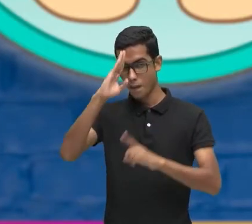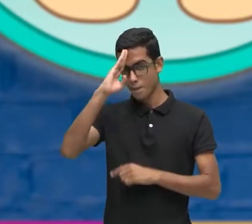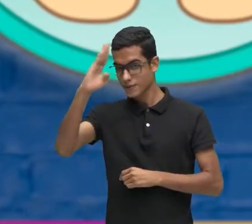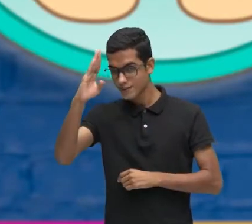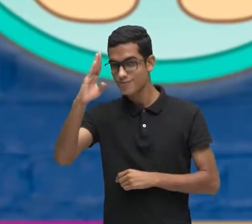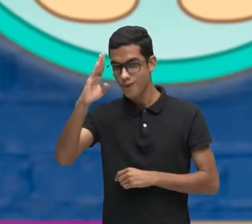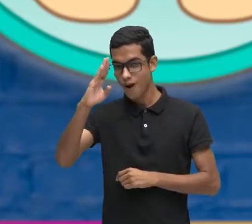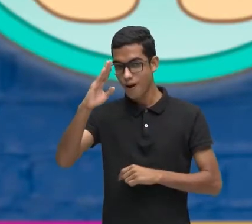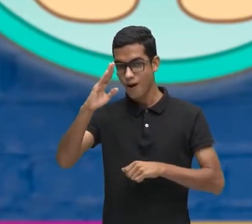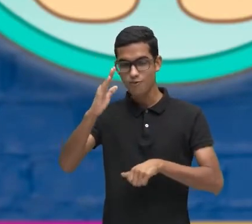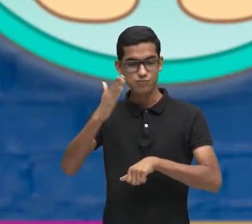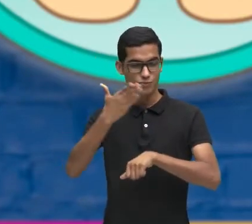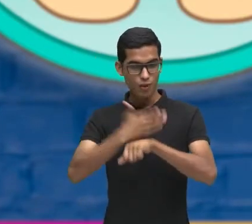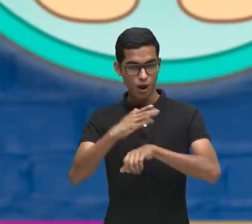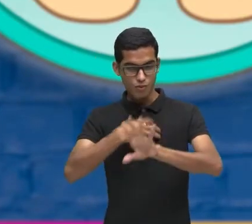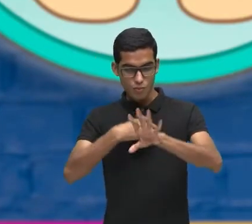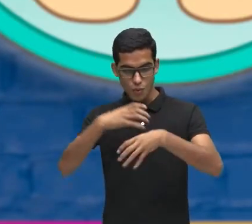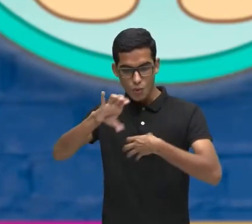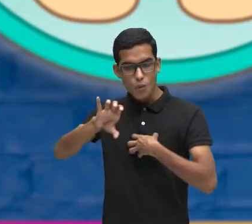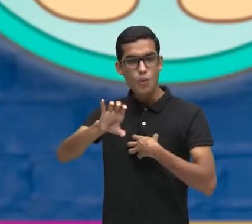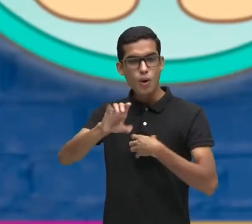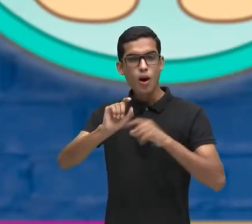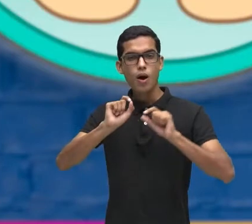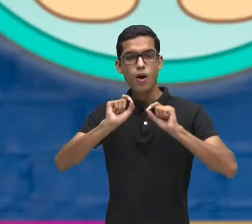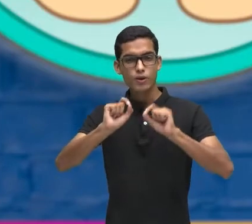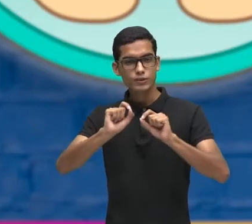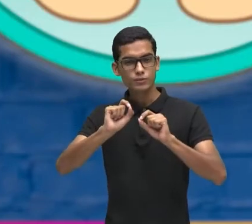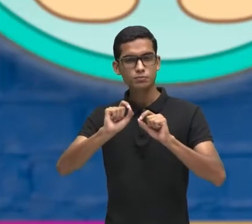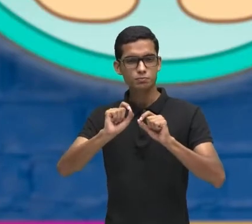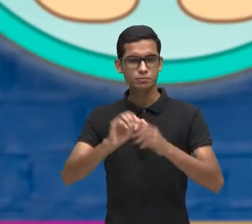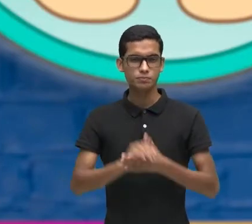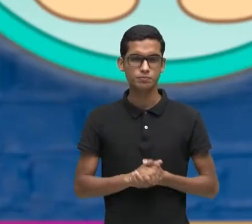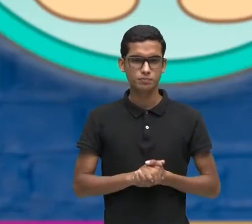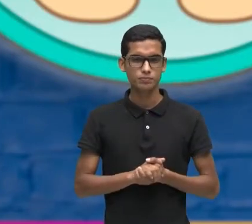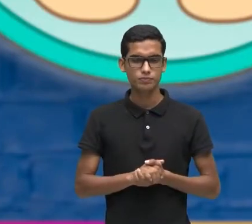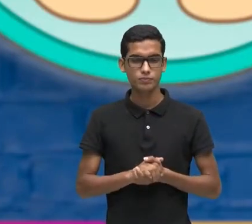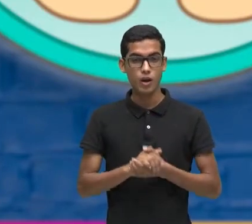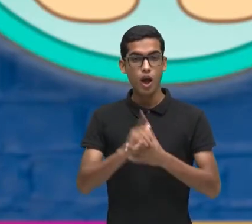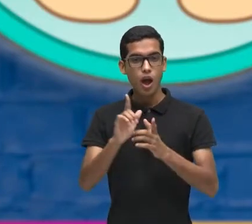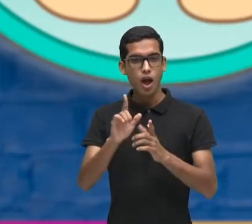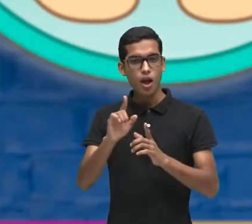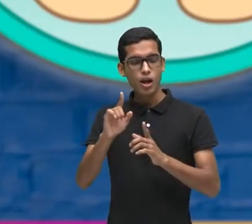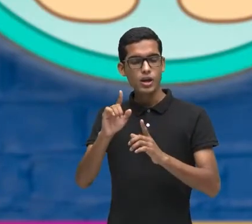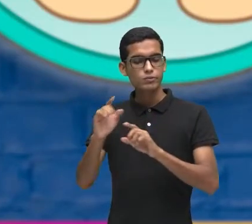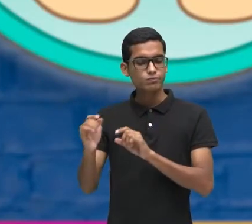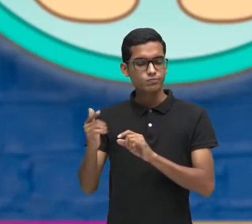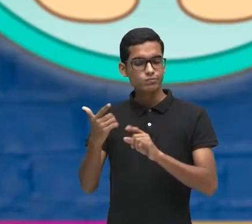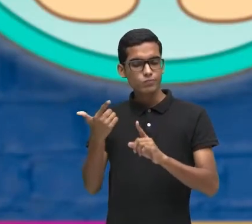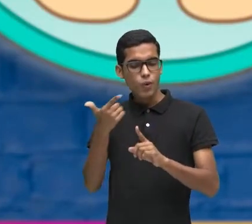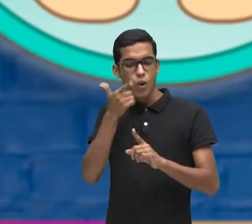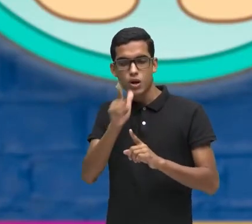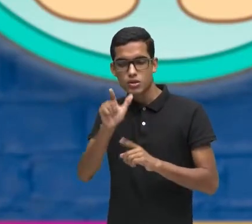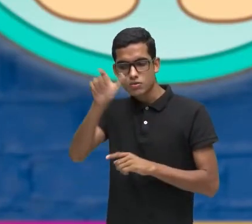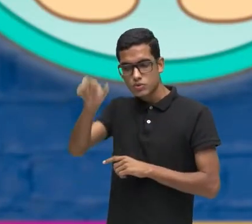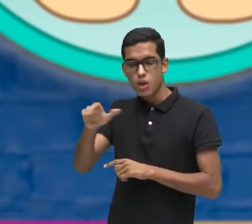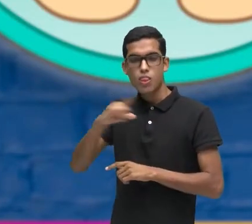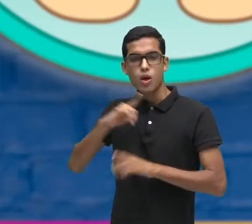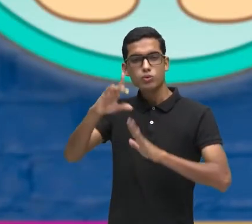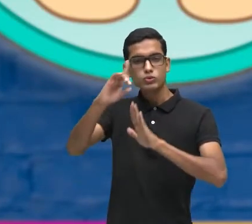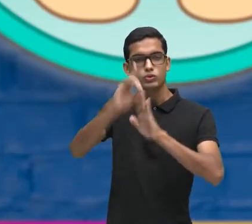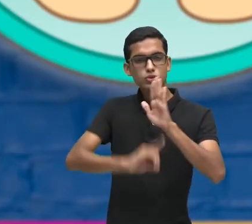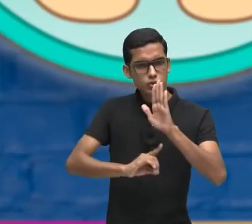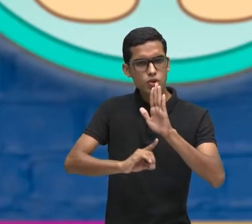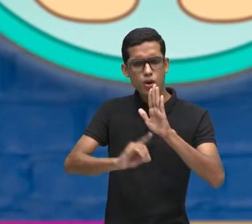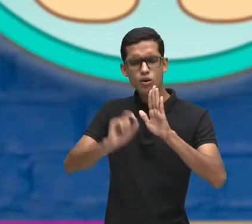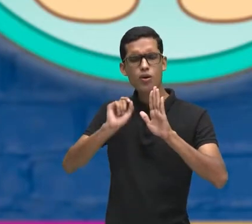empatia É o objetivo De poder Dar ao outro O direito O